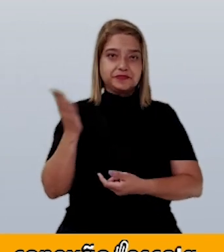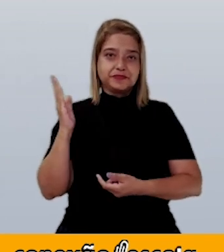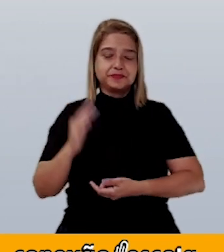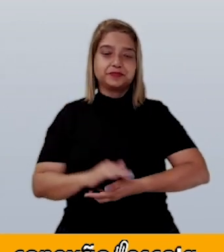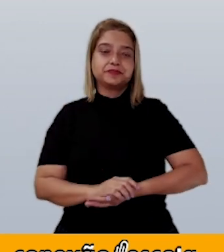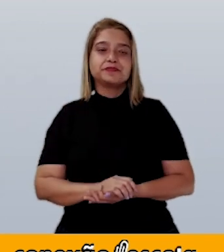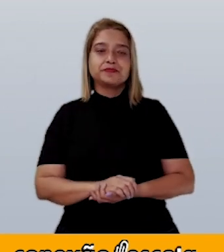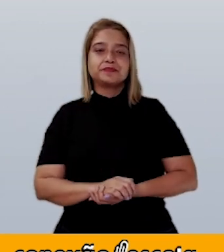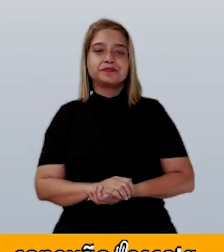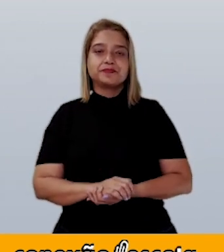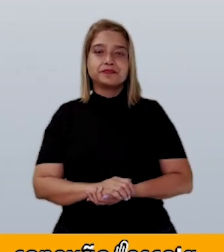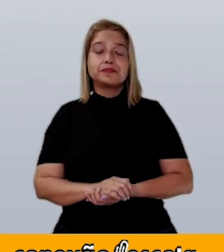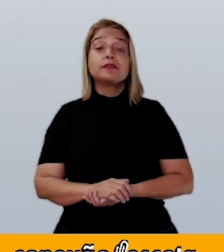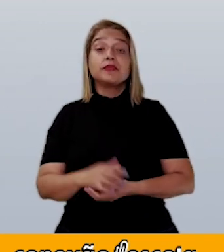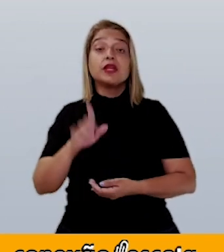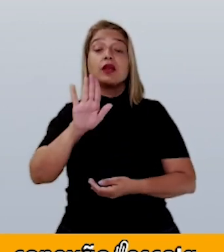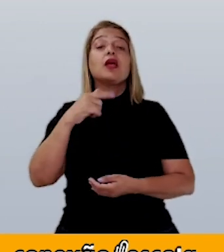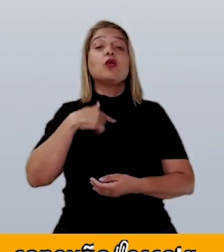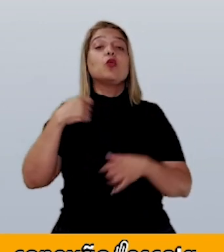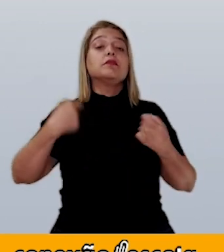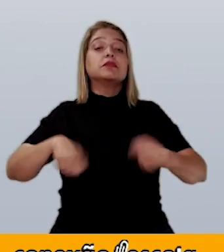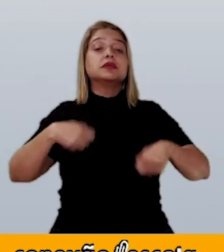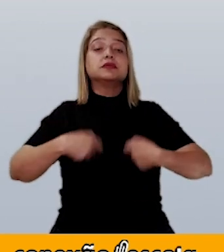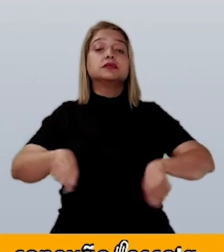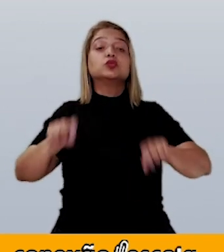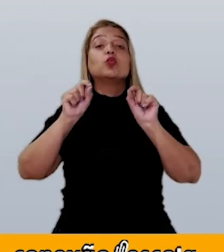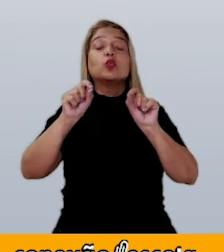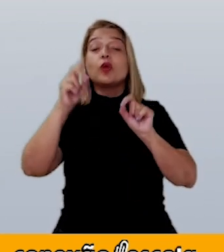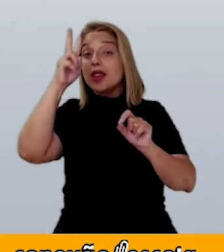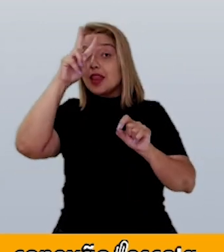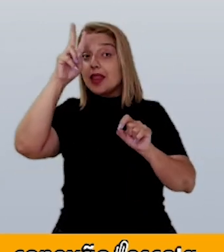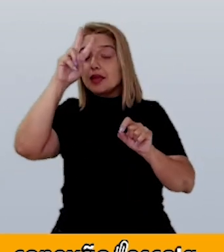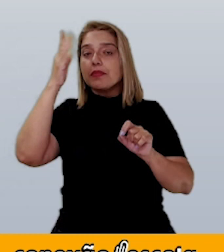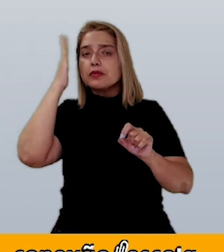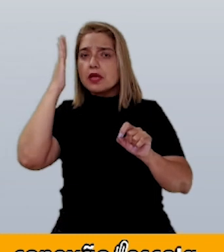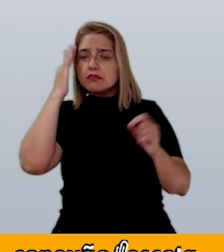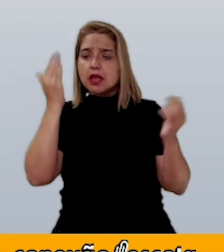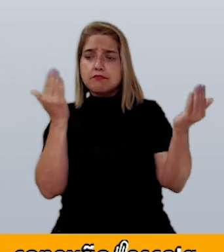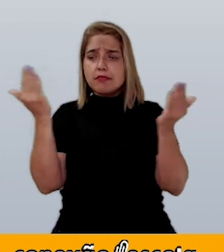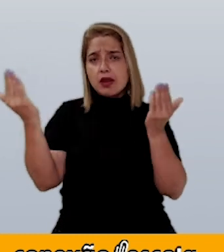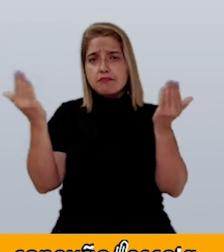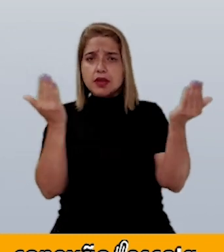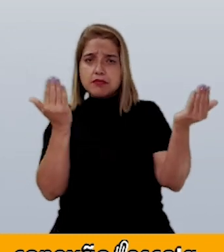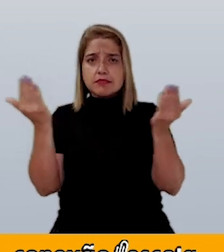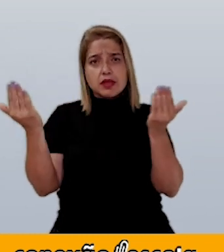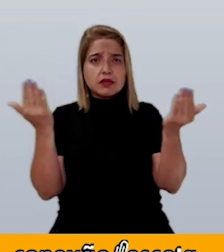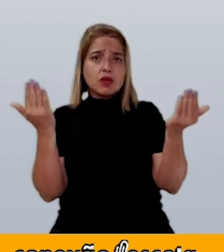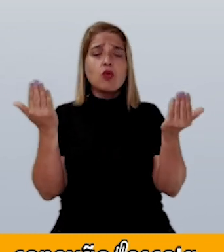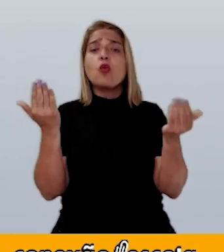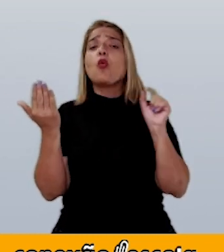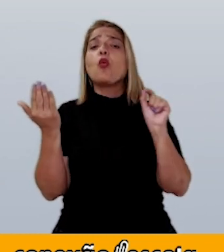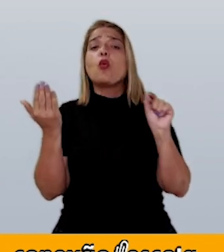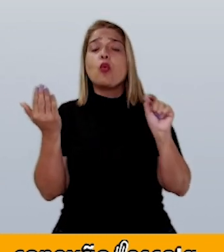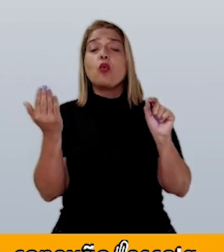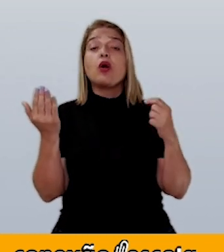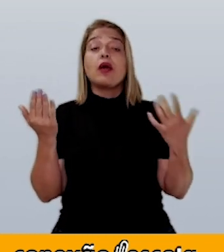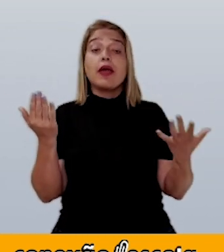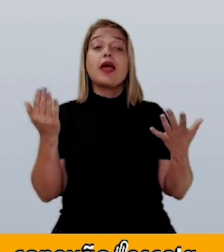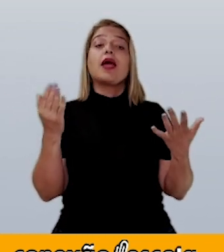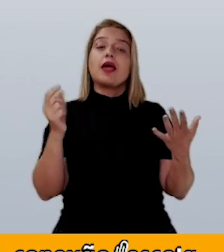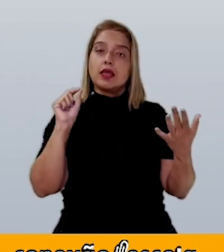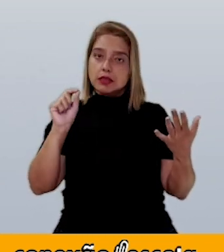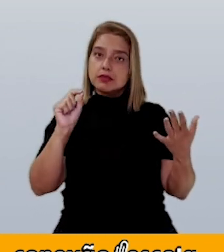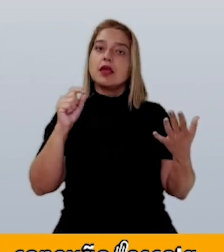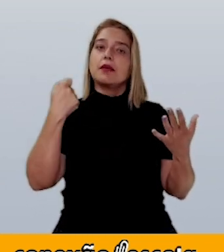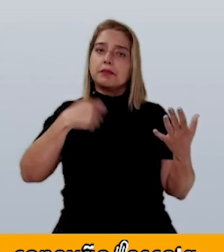Para ampliar, nós precisamos nos lembrar de proporção. Isso quer dizer que